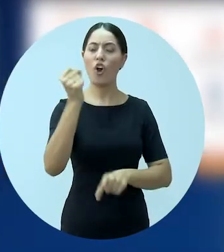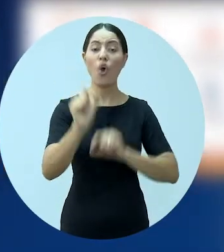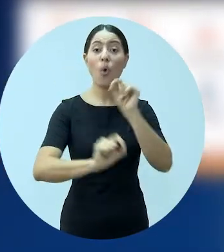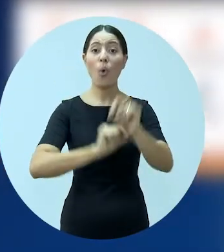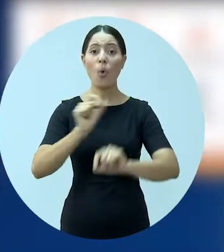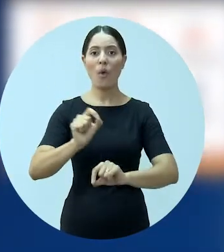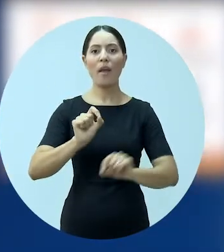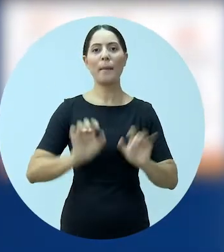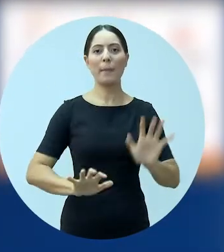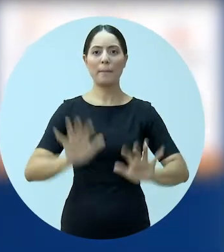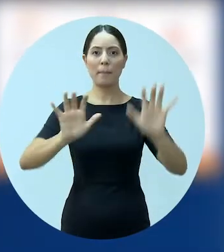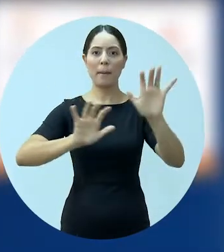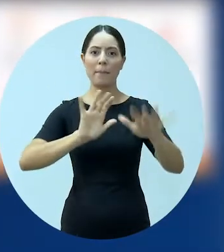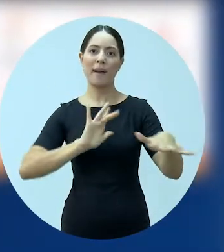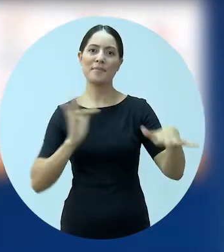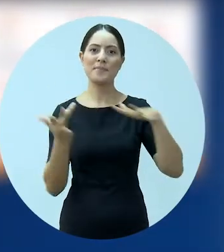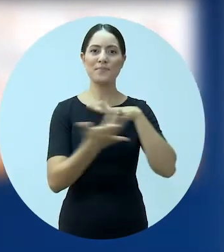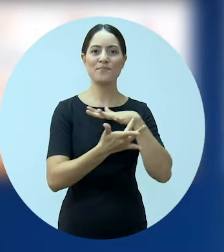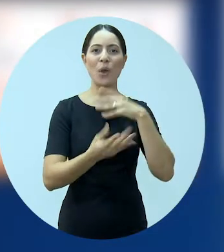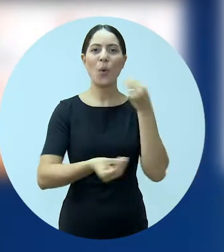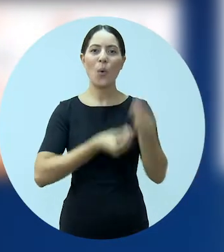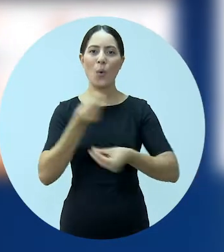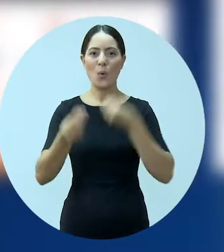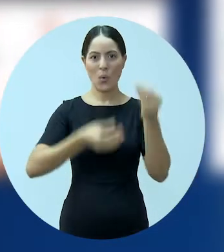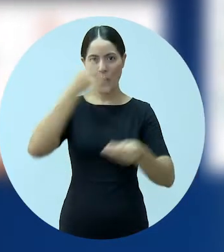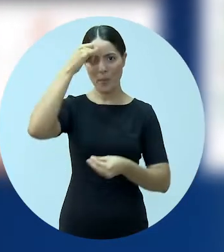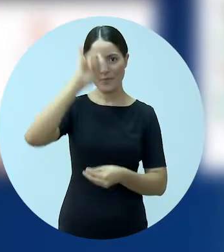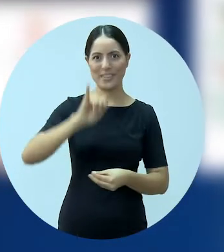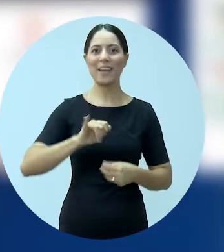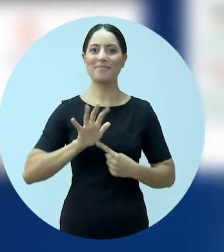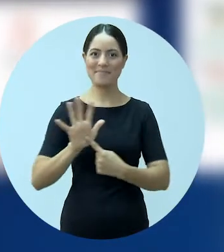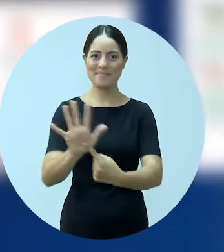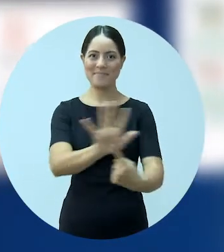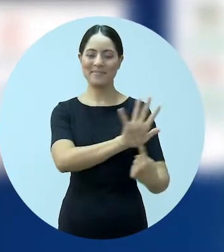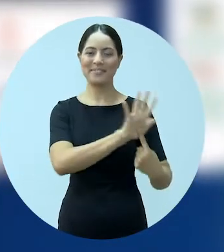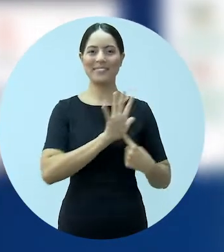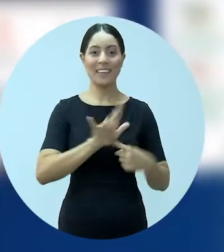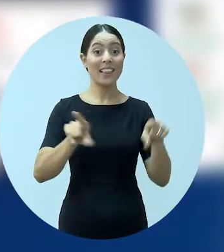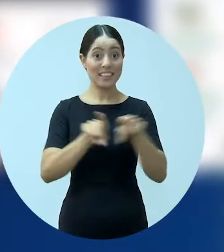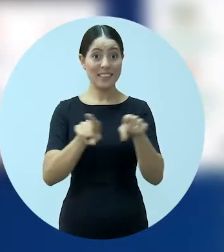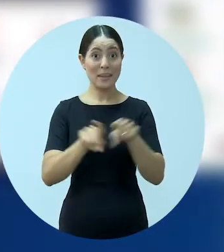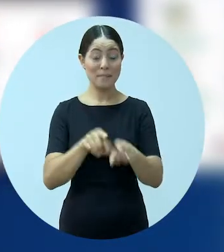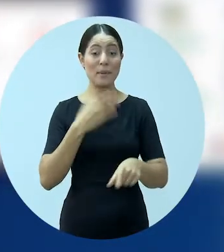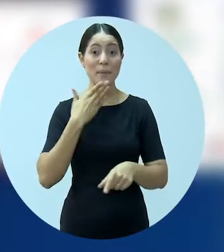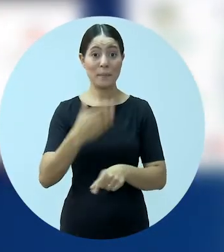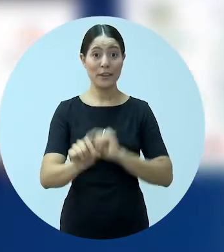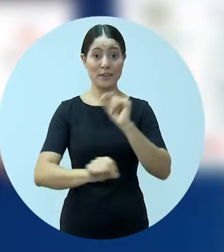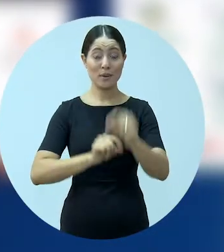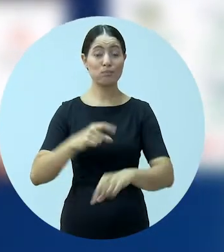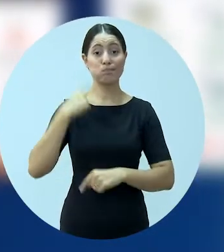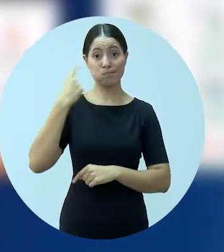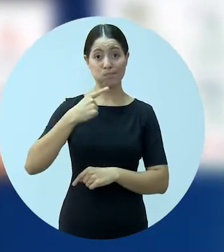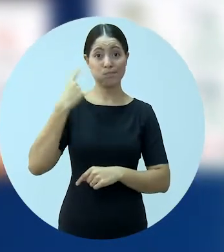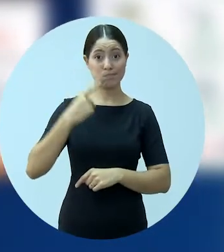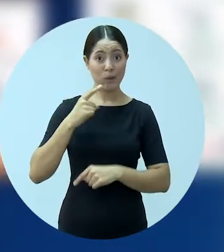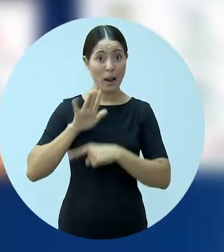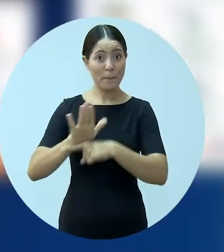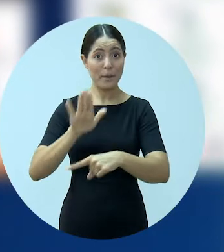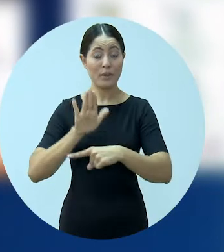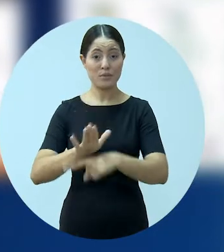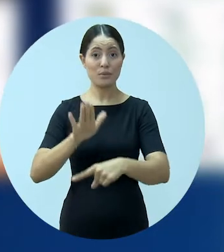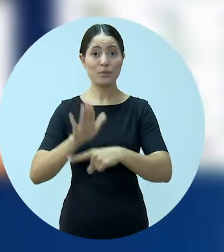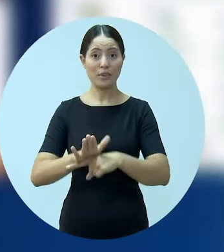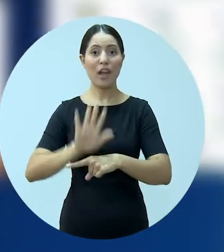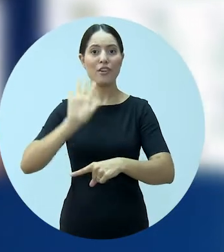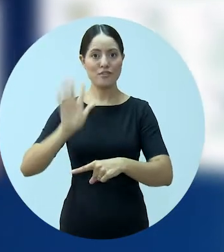forte. As redes sociais da seccional apontam como se prevenir. Além disso, um requerimento em favor da advocacia foi